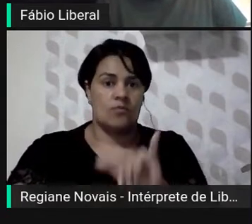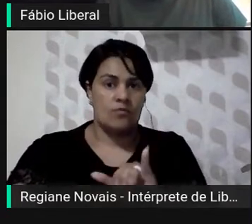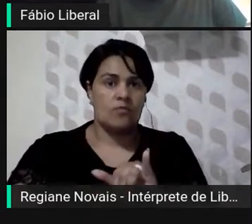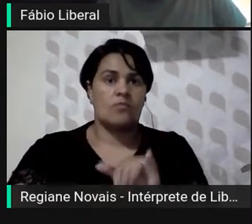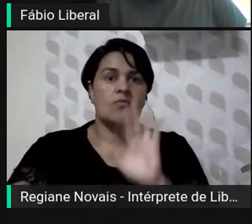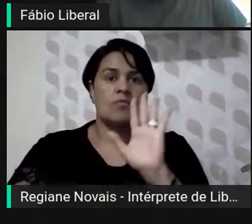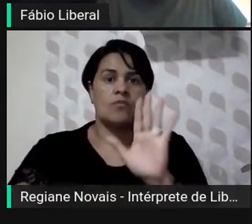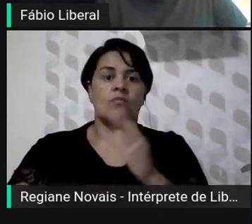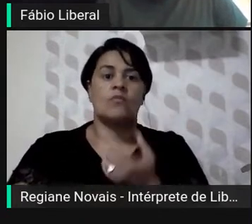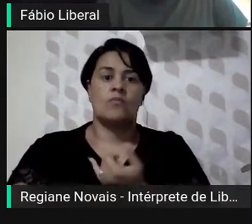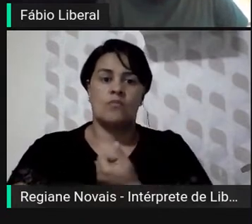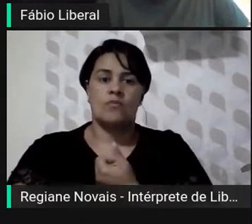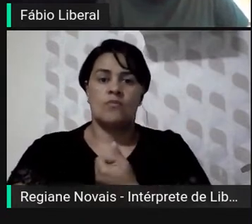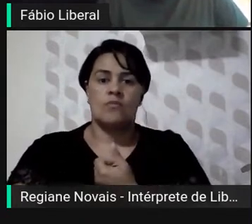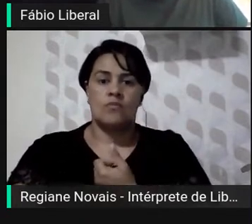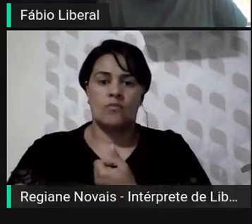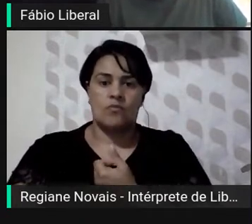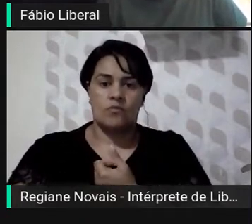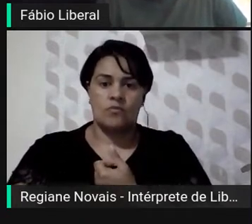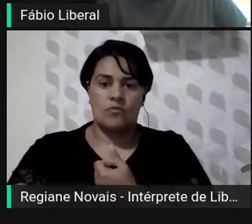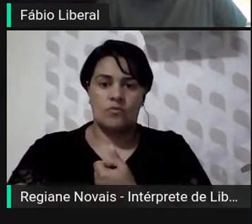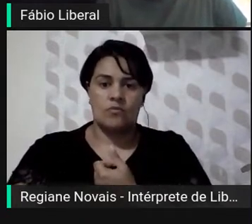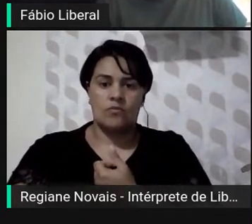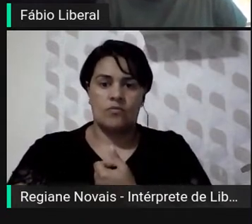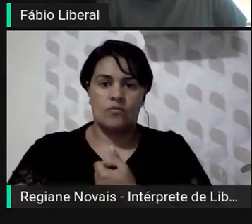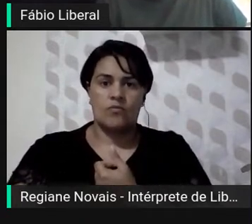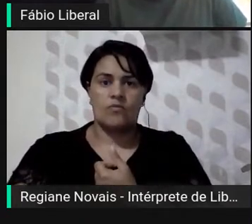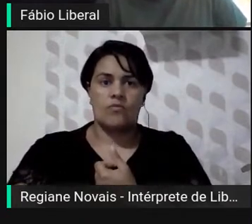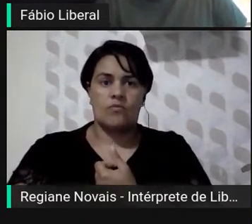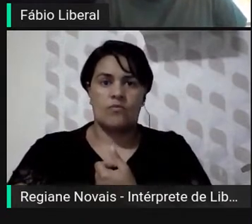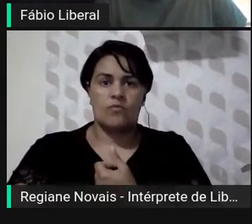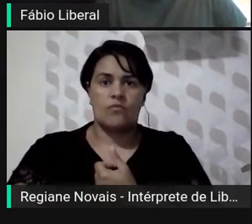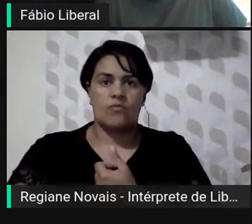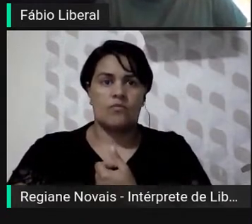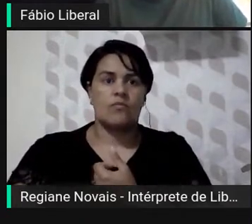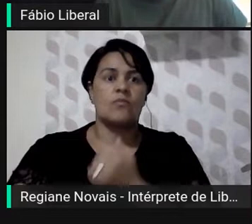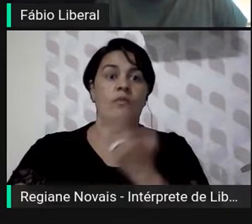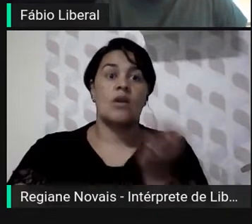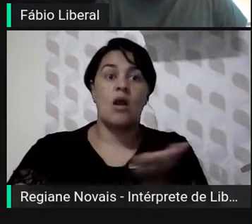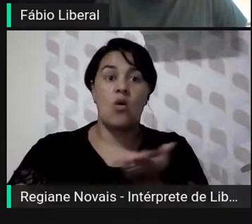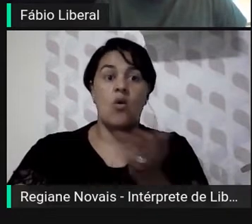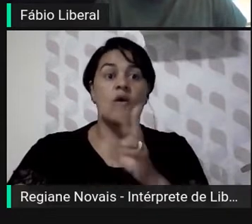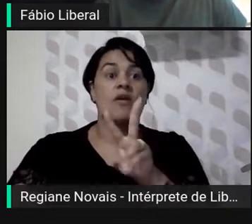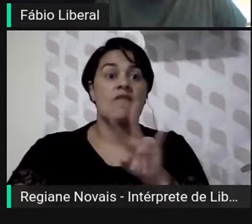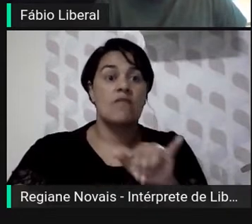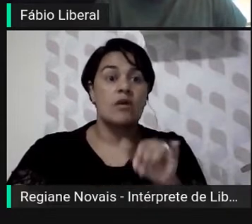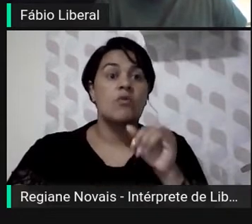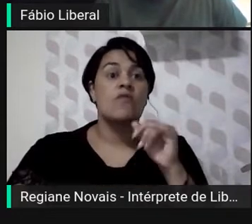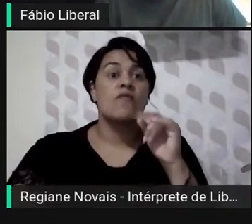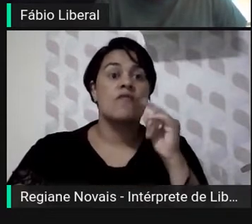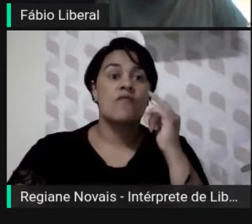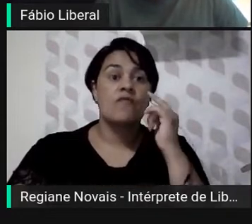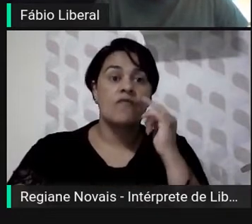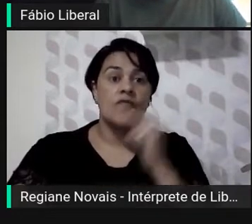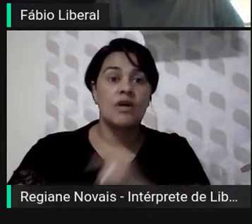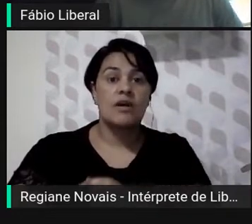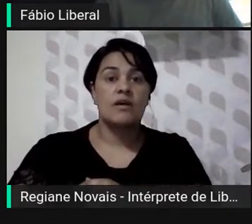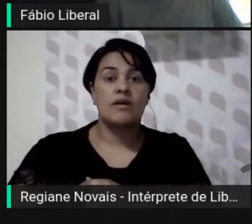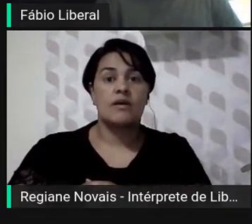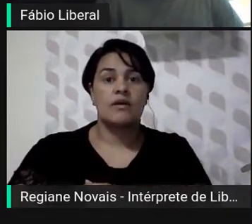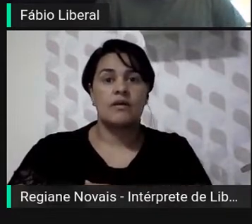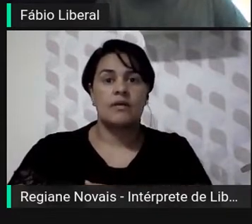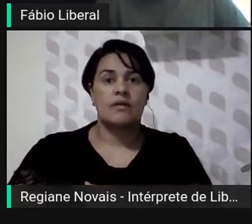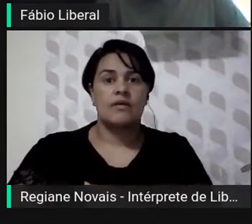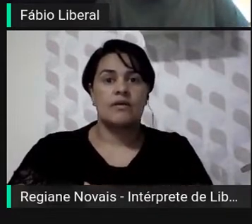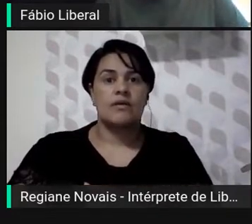da atividade legislativa. Próximo slide. Para isso, vamos ressaltar a natureza formal da atividade legislativa, porque ela é